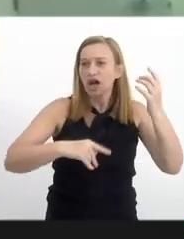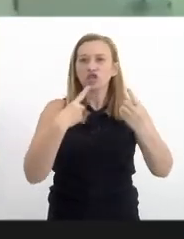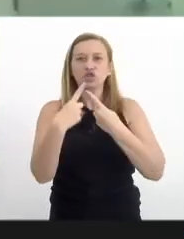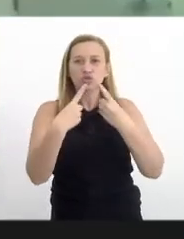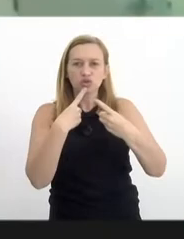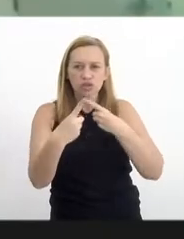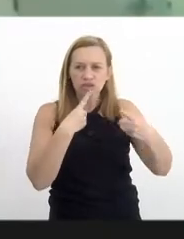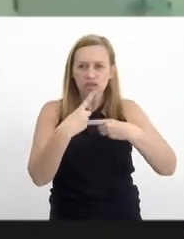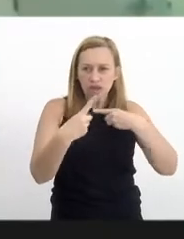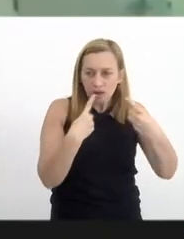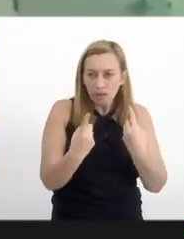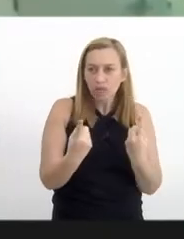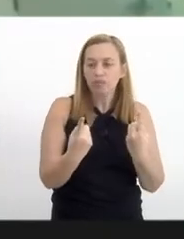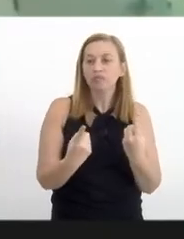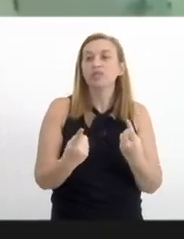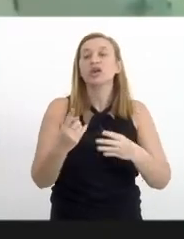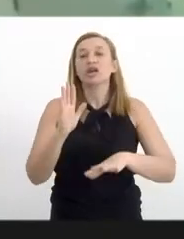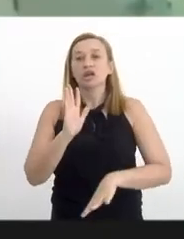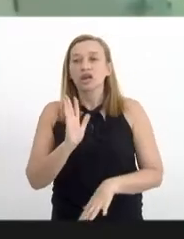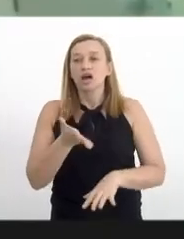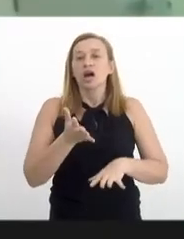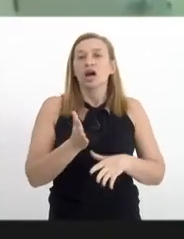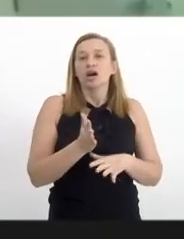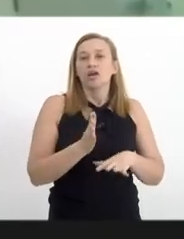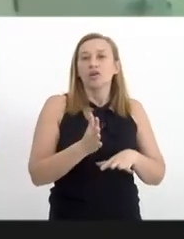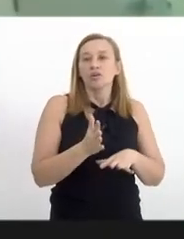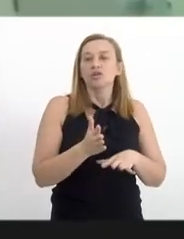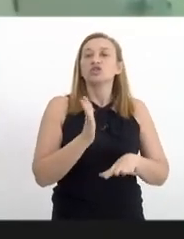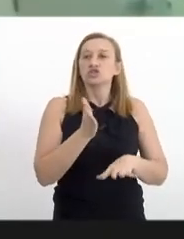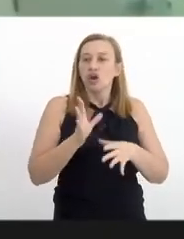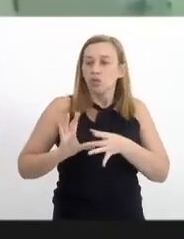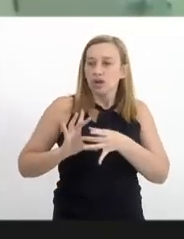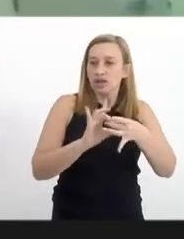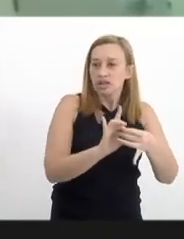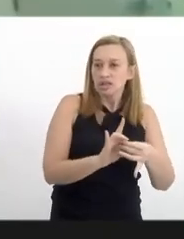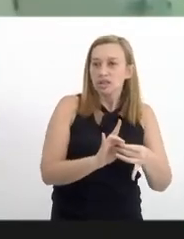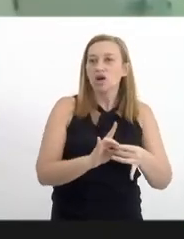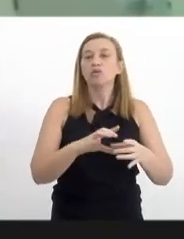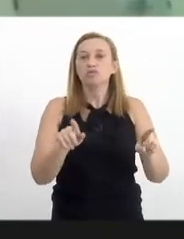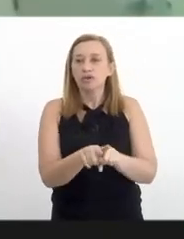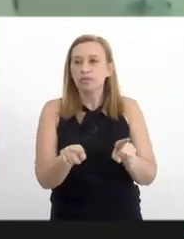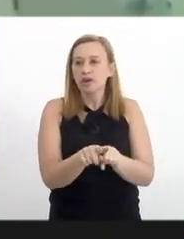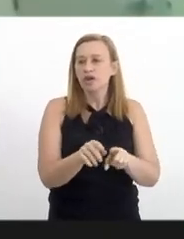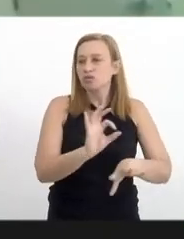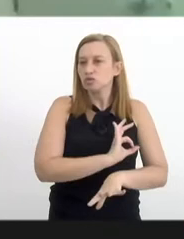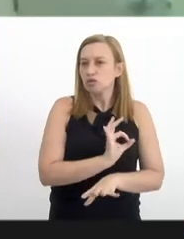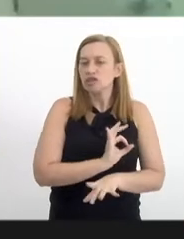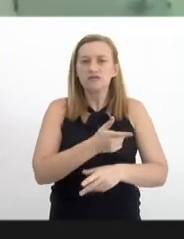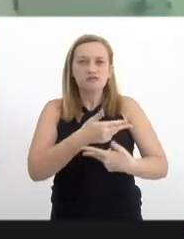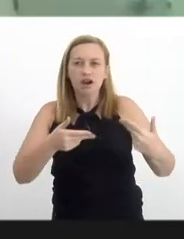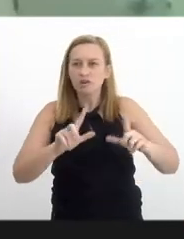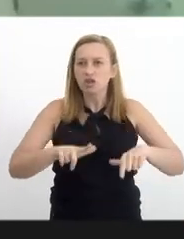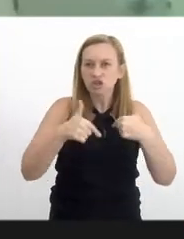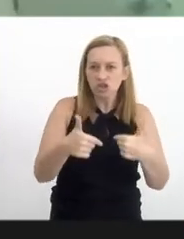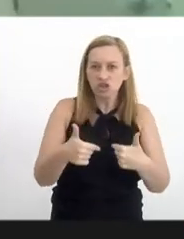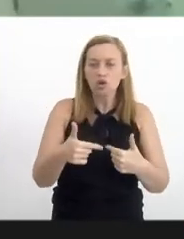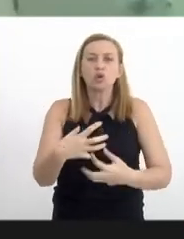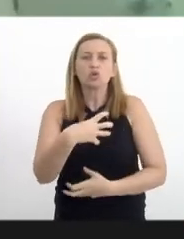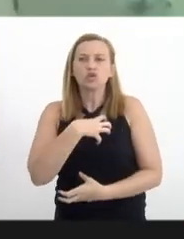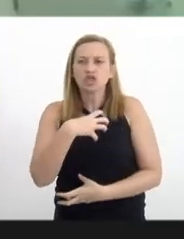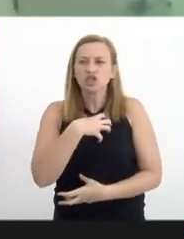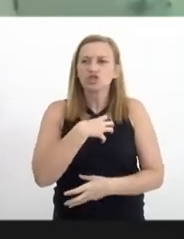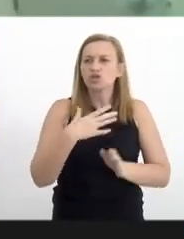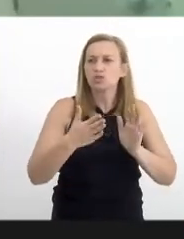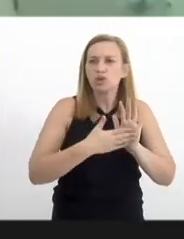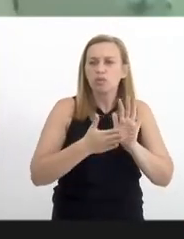capacitação com a escola Anísio da Silveira, que a gente já está fazendo, um conveniamento também com a Guarda Municipal, enfim, são várias ações, no sentido de